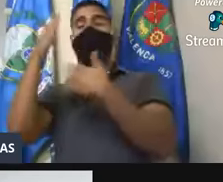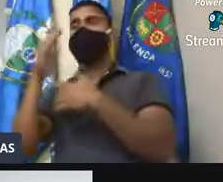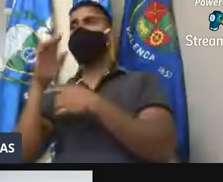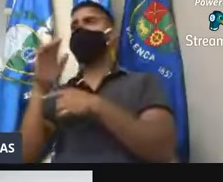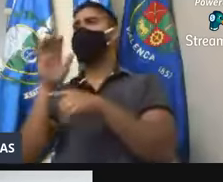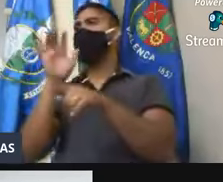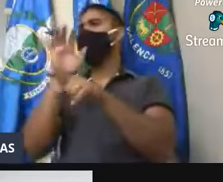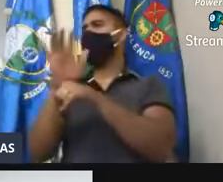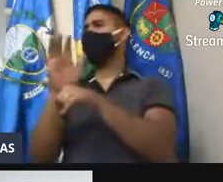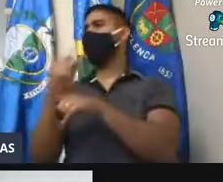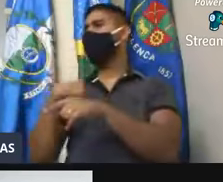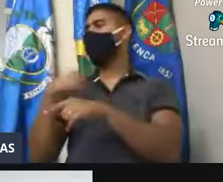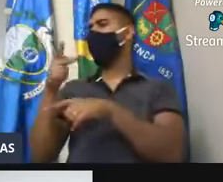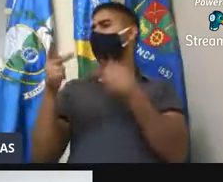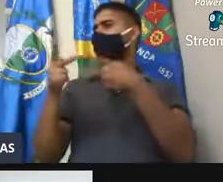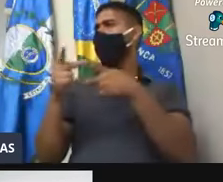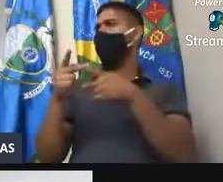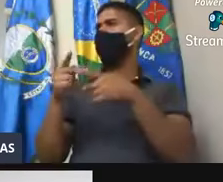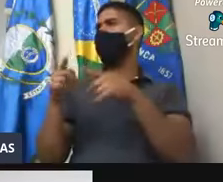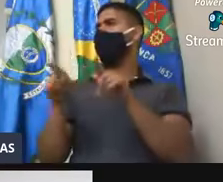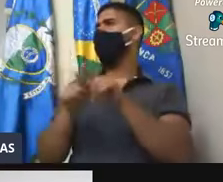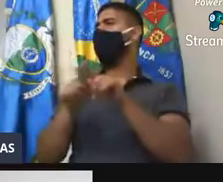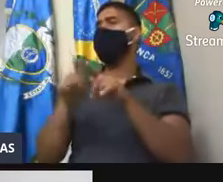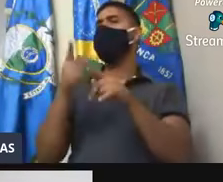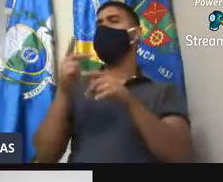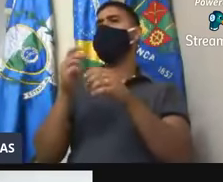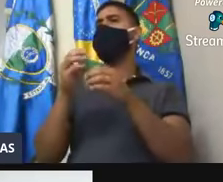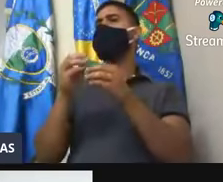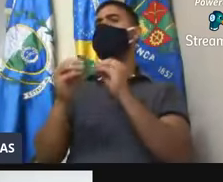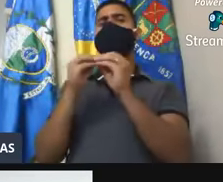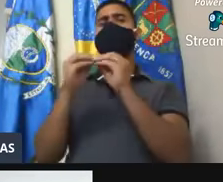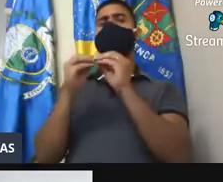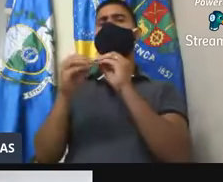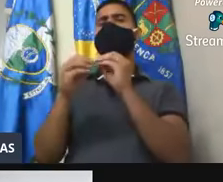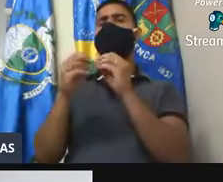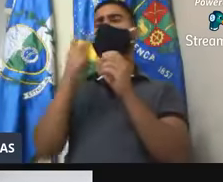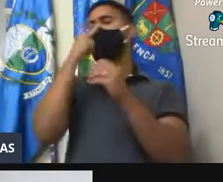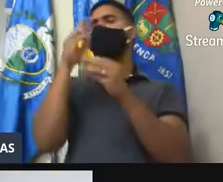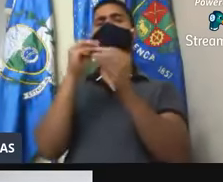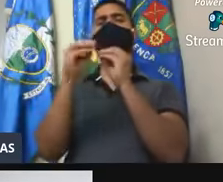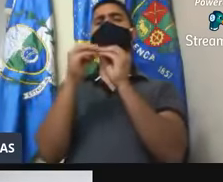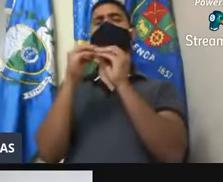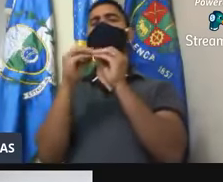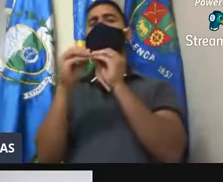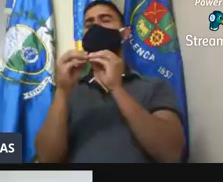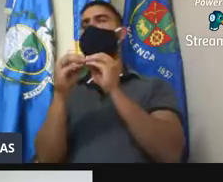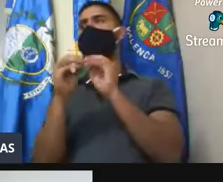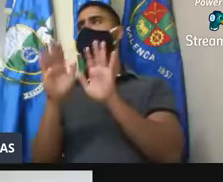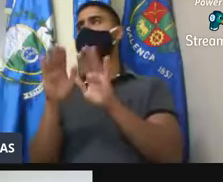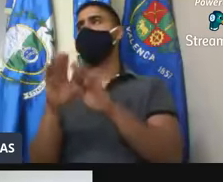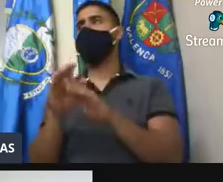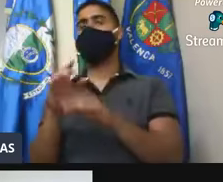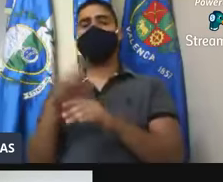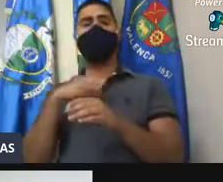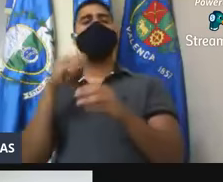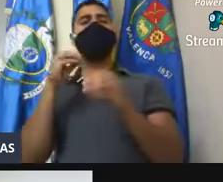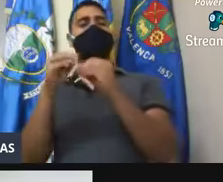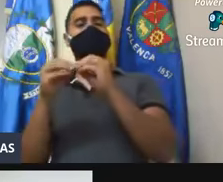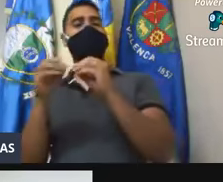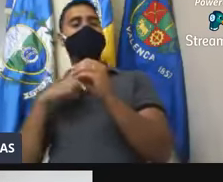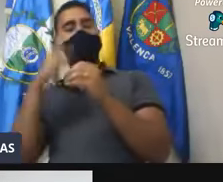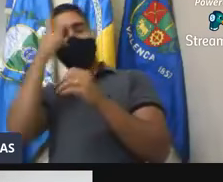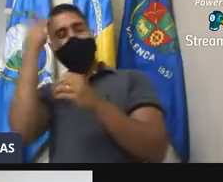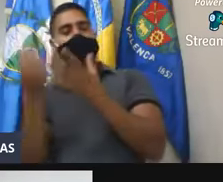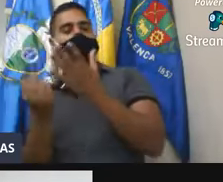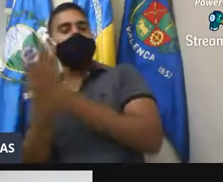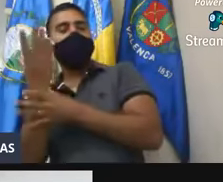Depois eu vou falar da minha foto. Depois eu vou falar da novelinha do vídeo. Aquilo, para mim, é uma novelinha que eles fizeram, mas o problema é toda novela tem um autor. E